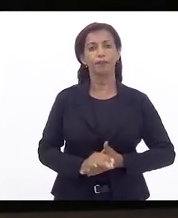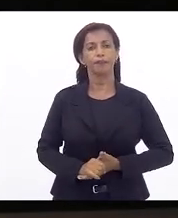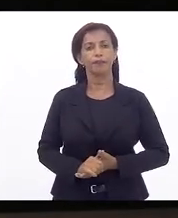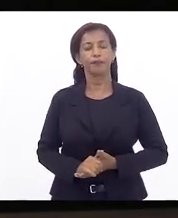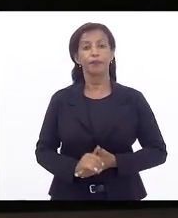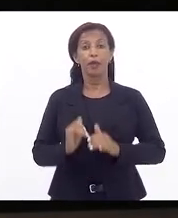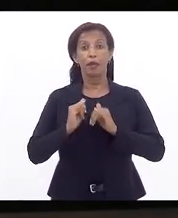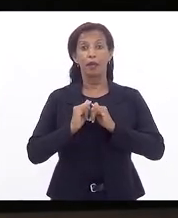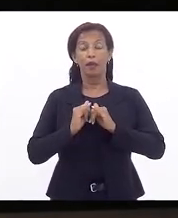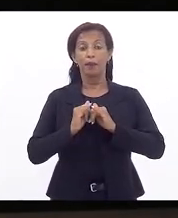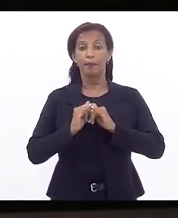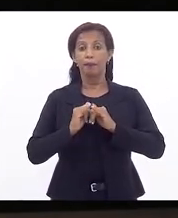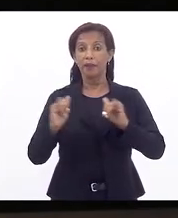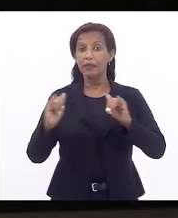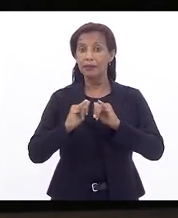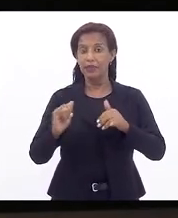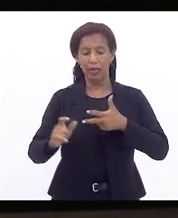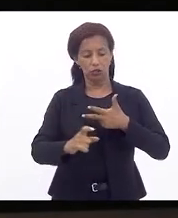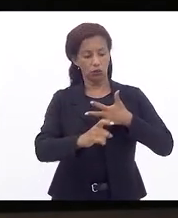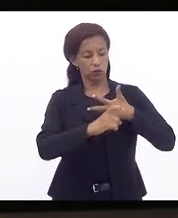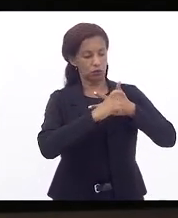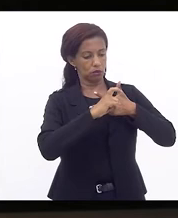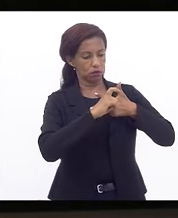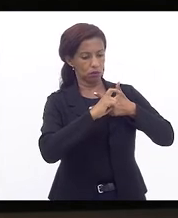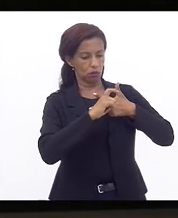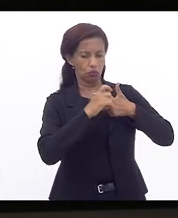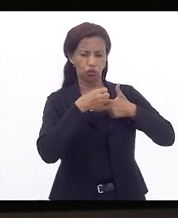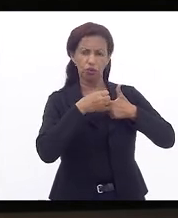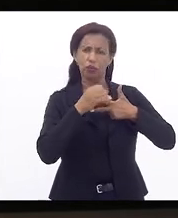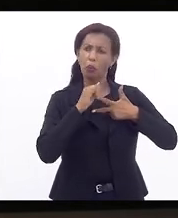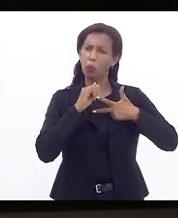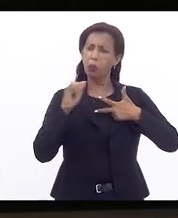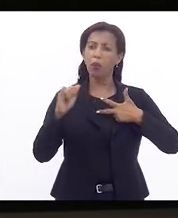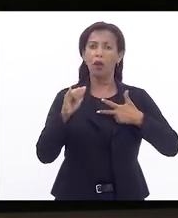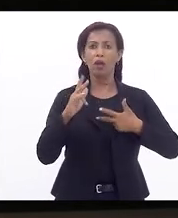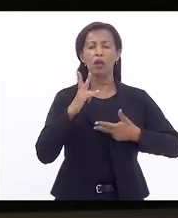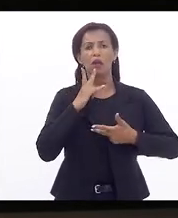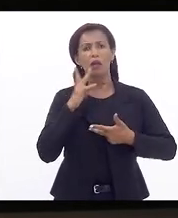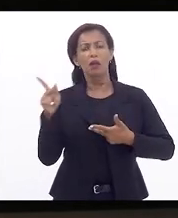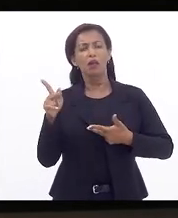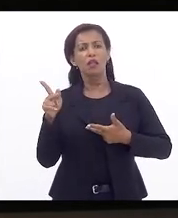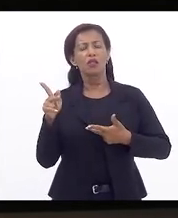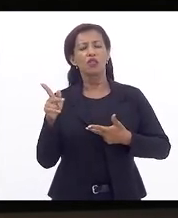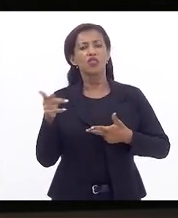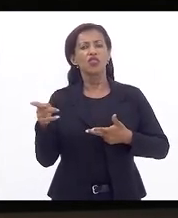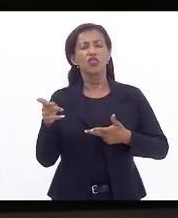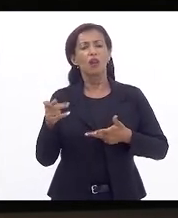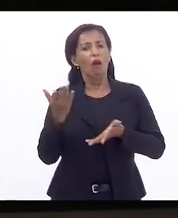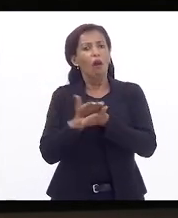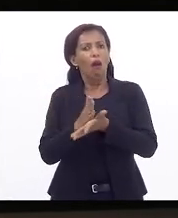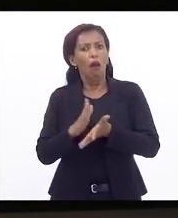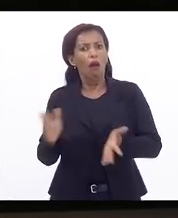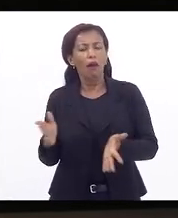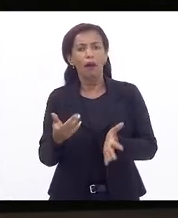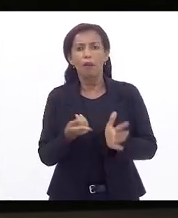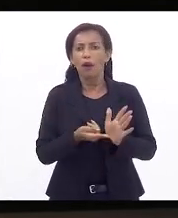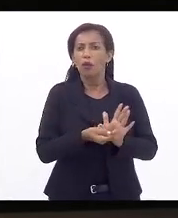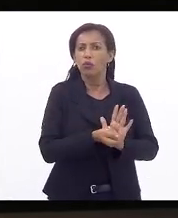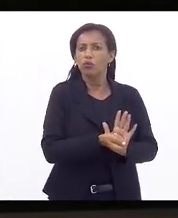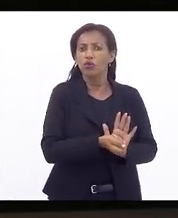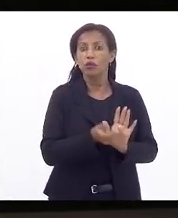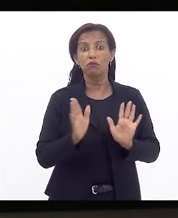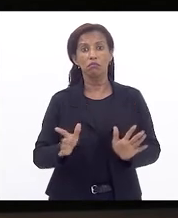mensagens do Executivo com a finalidade inclusive de extinção dos fundos